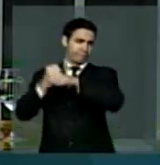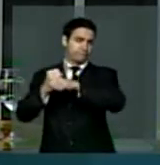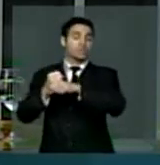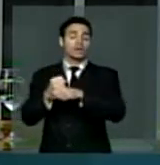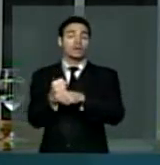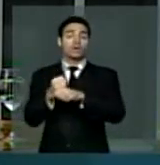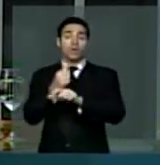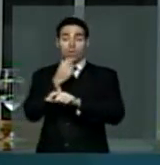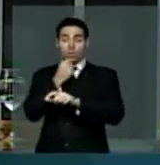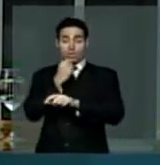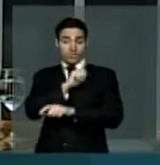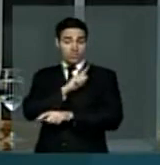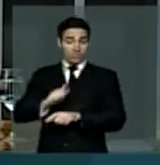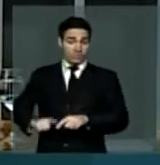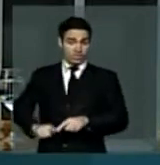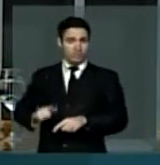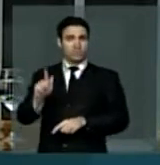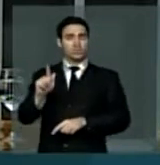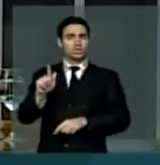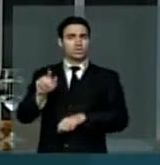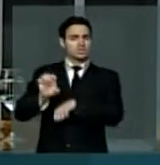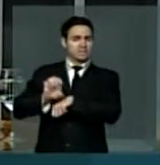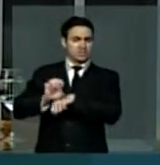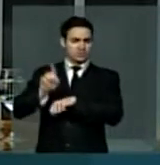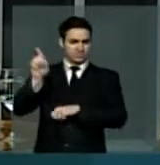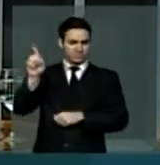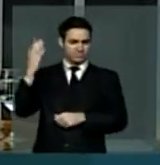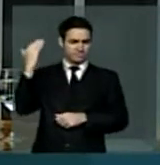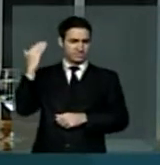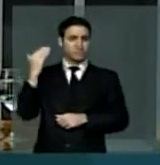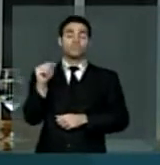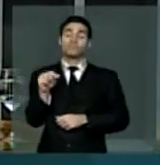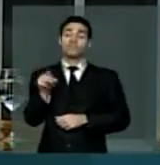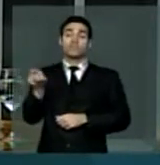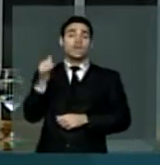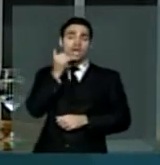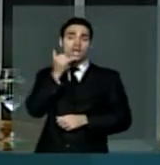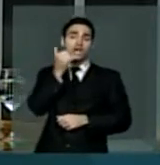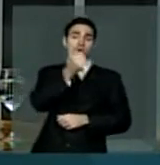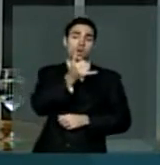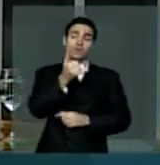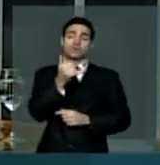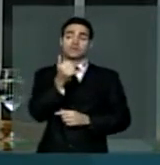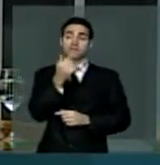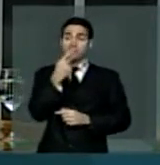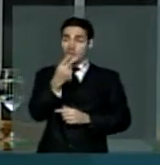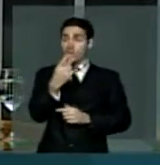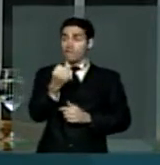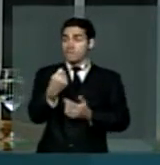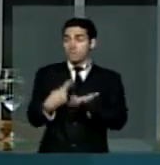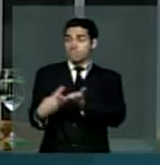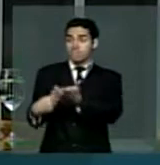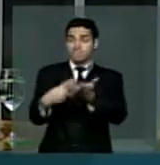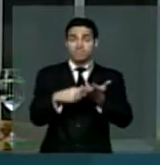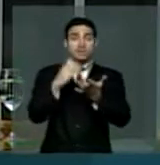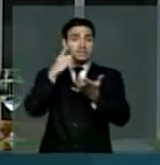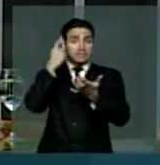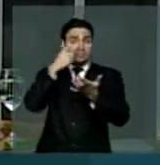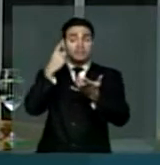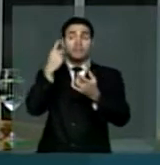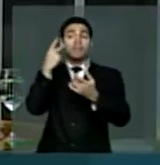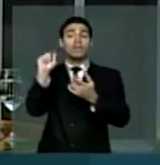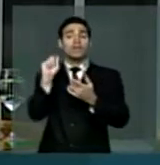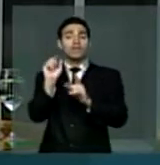o governador do Estado, na época, telefonava para partidários para intervirem nos seus